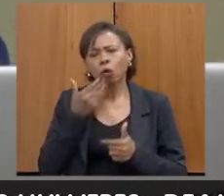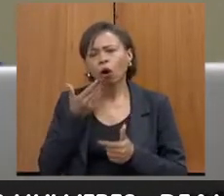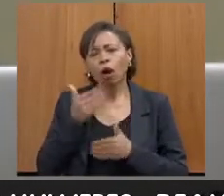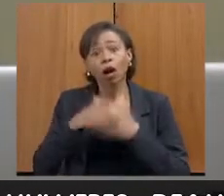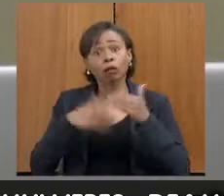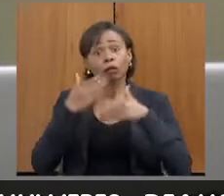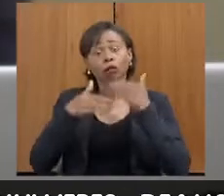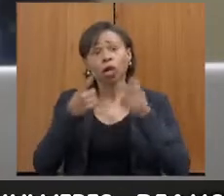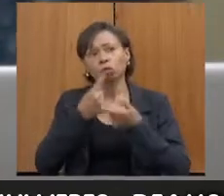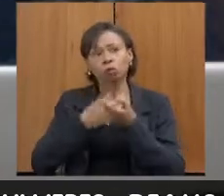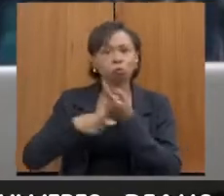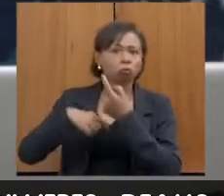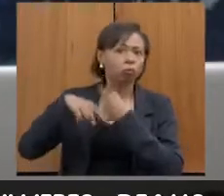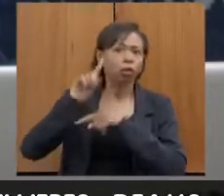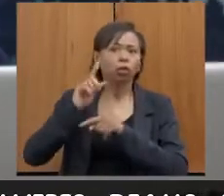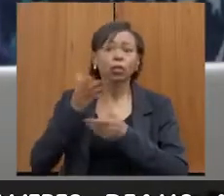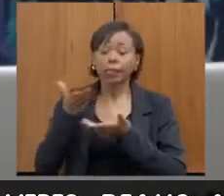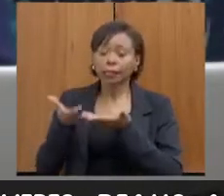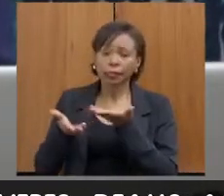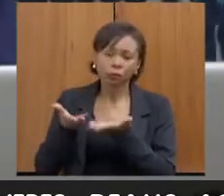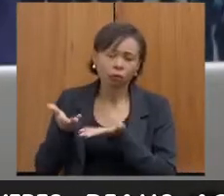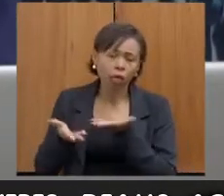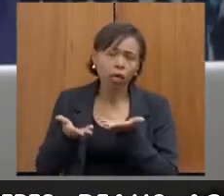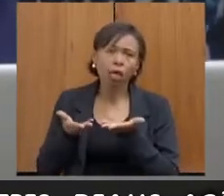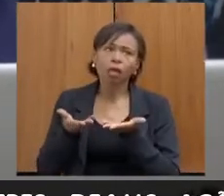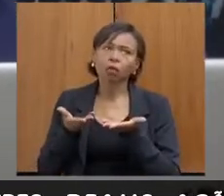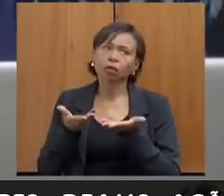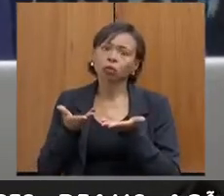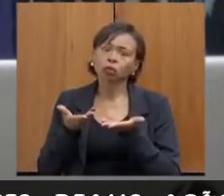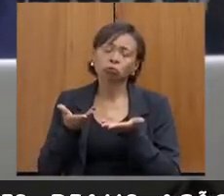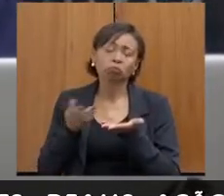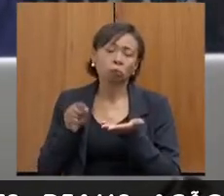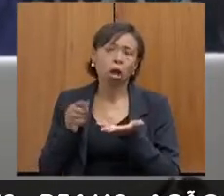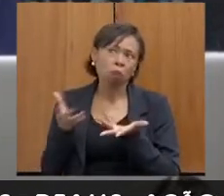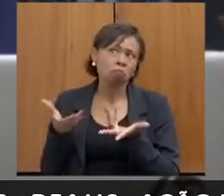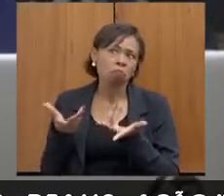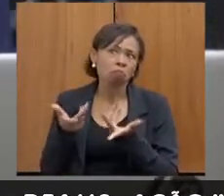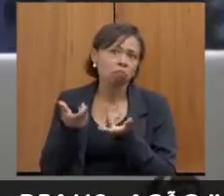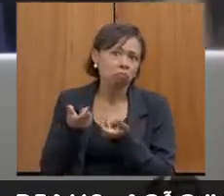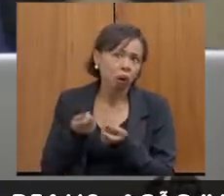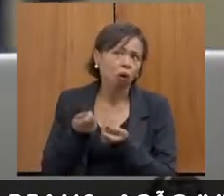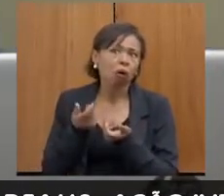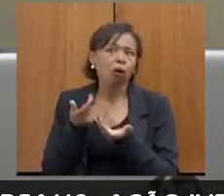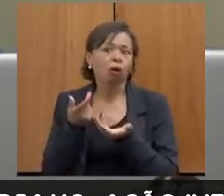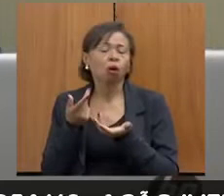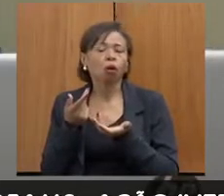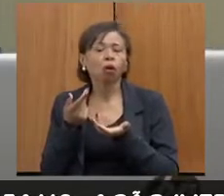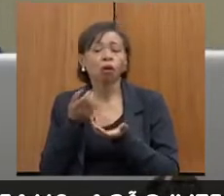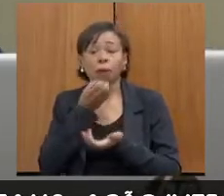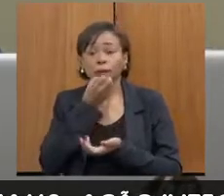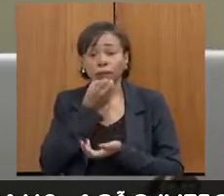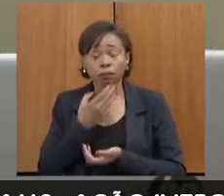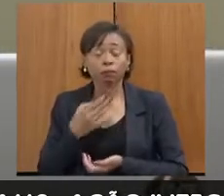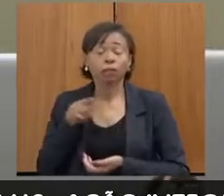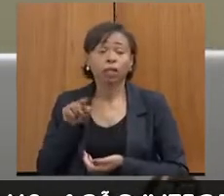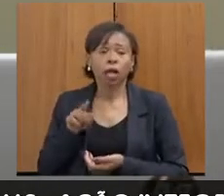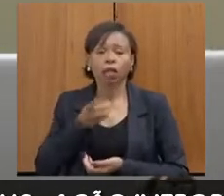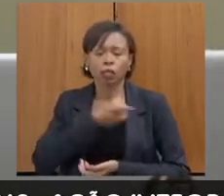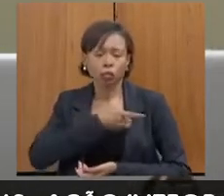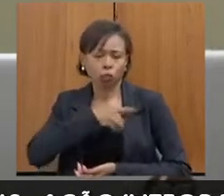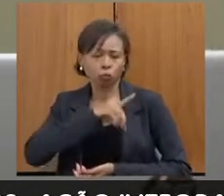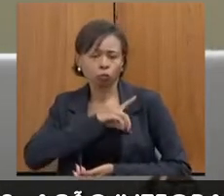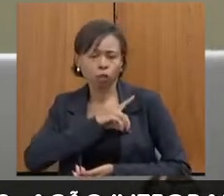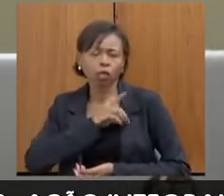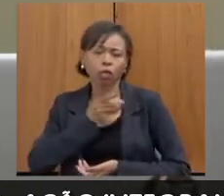para a gente em termos de atendimento? Vocês falam, isso aqui é algo que acontece na nossa delegacia e no nosso